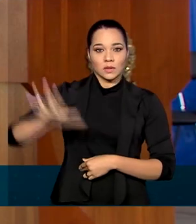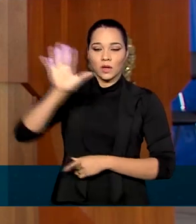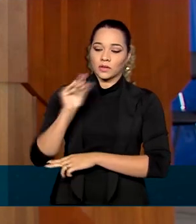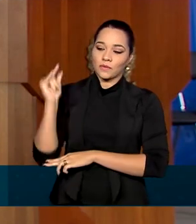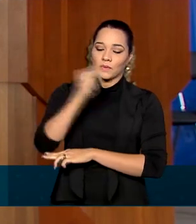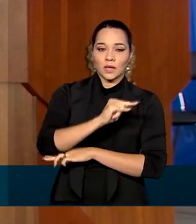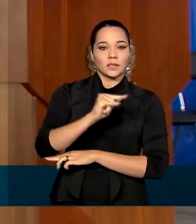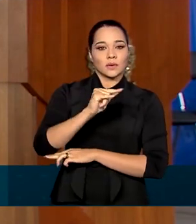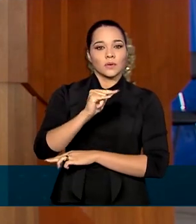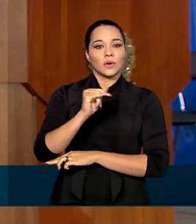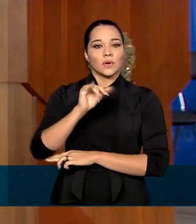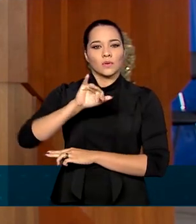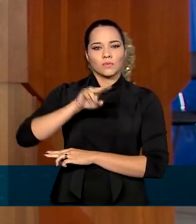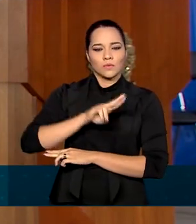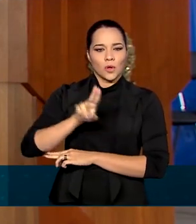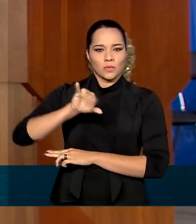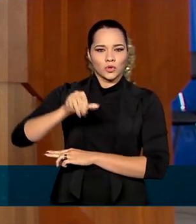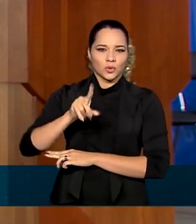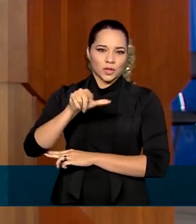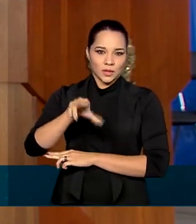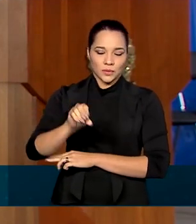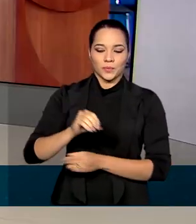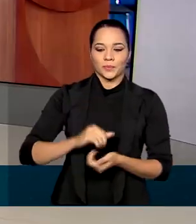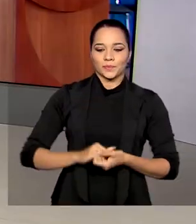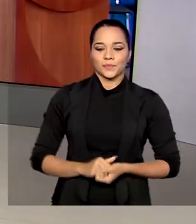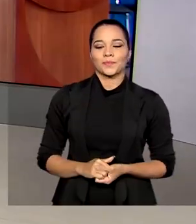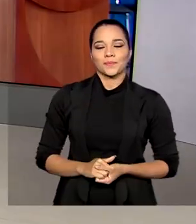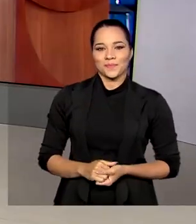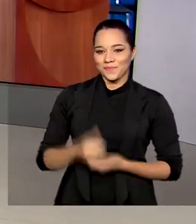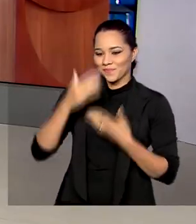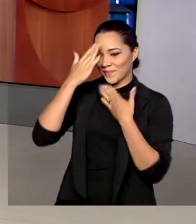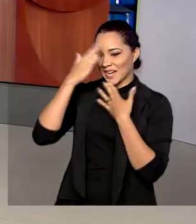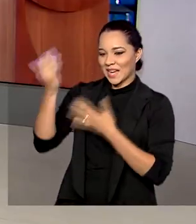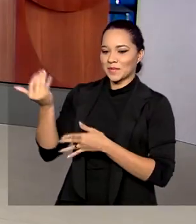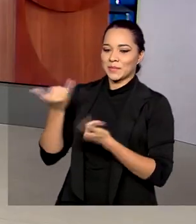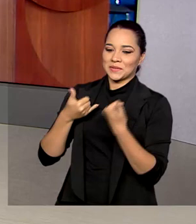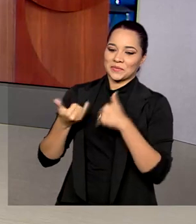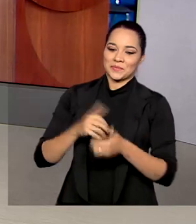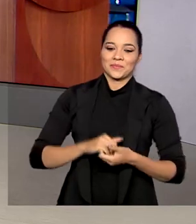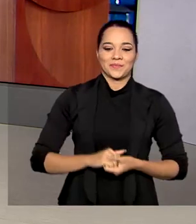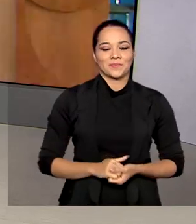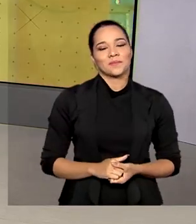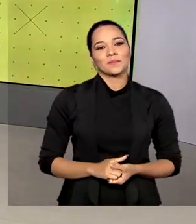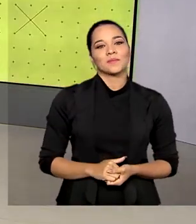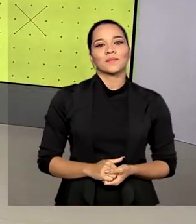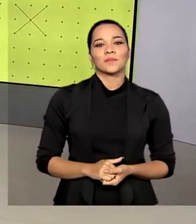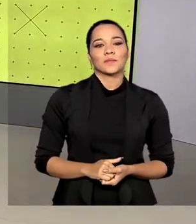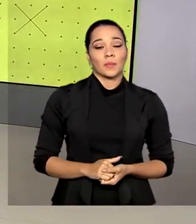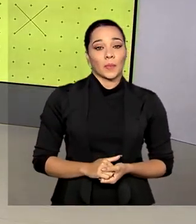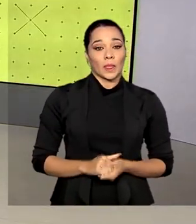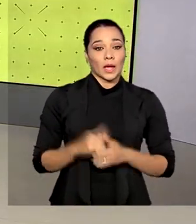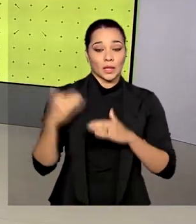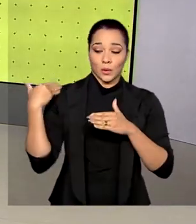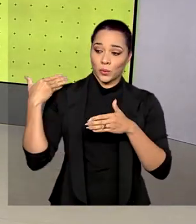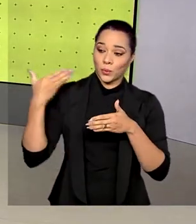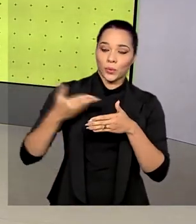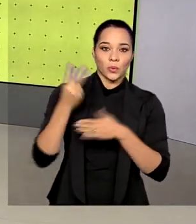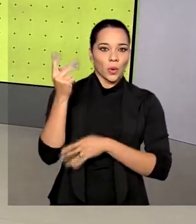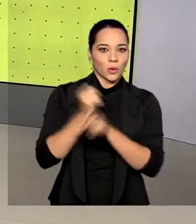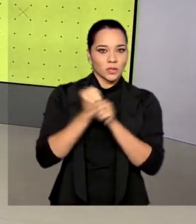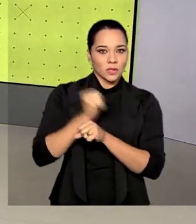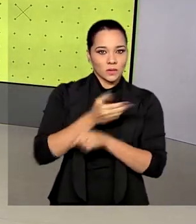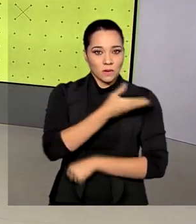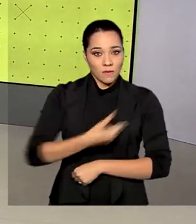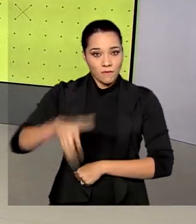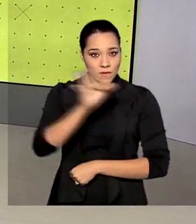Aviação Civil, Juliano Noman. Com você, Lilian. Obrigada pelas informações. Nos últimos dois anos, o